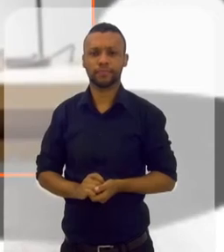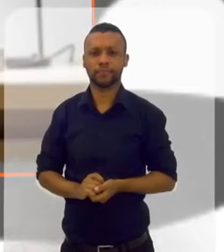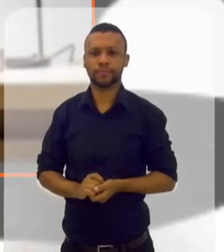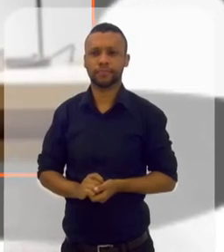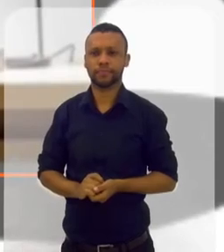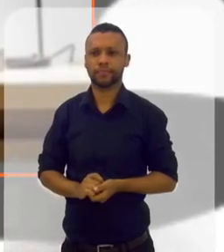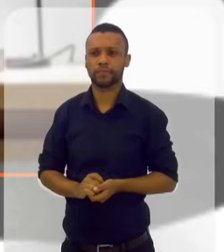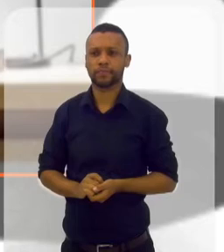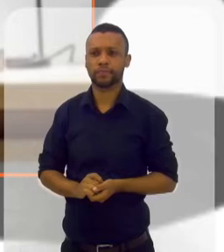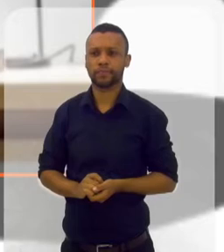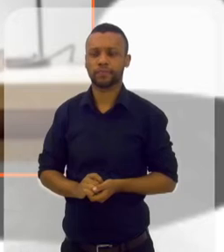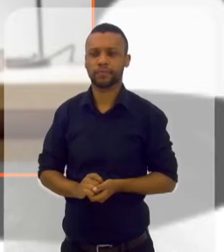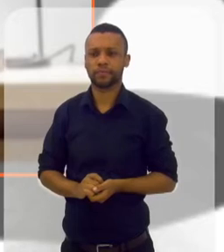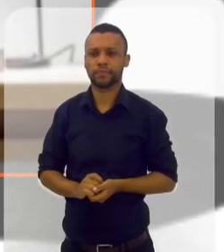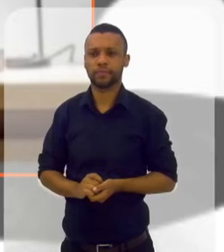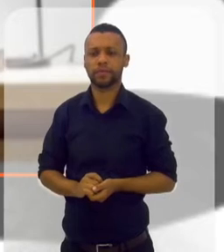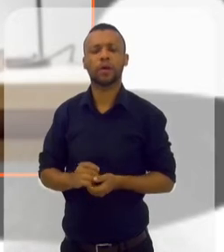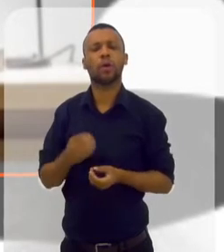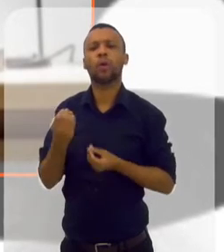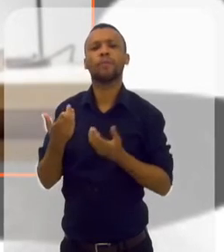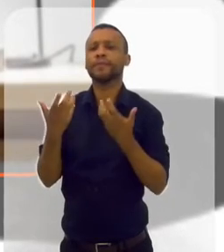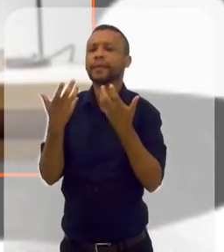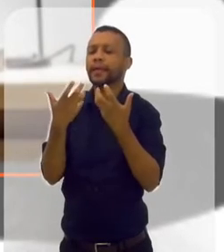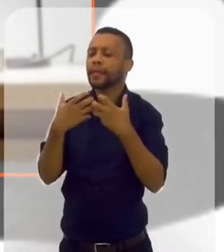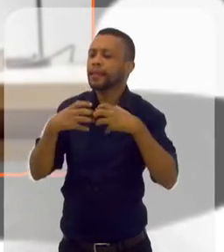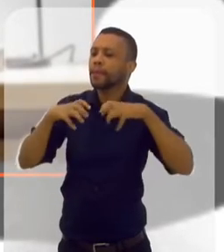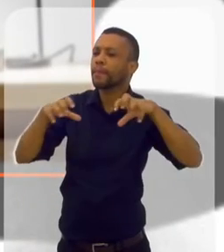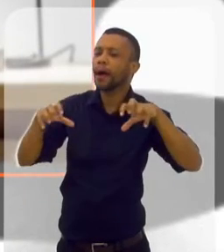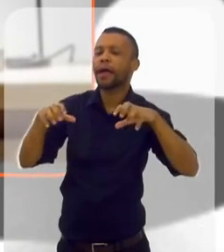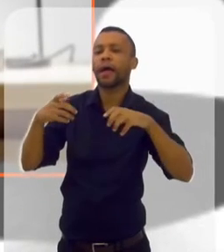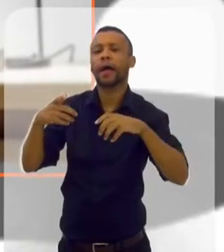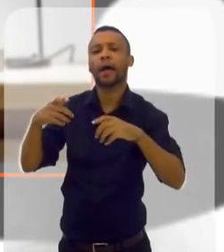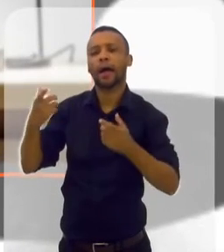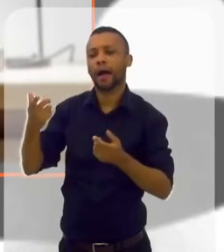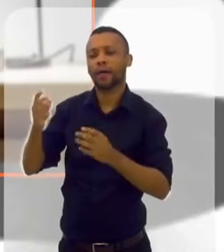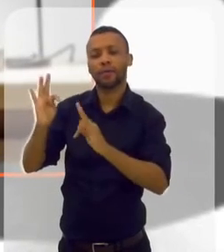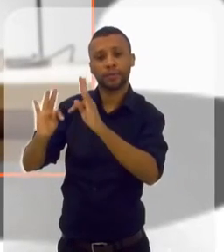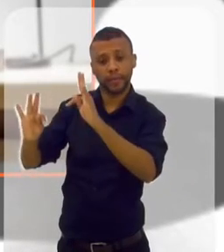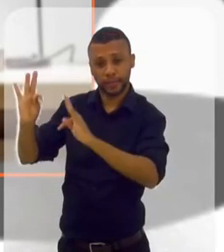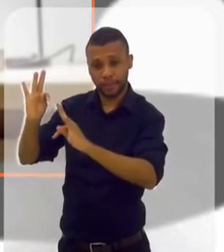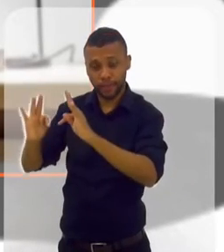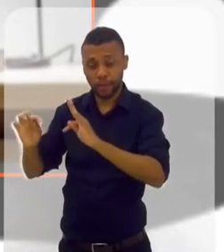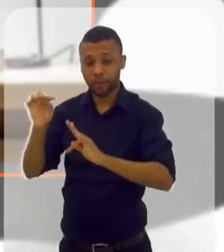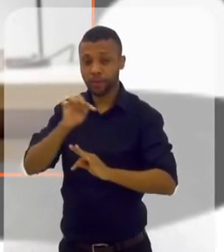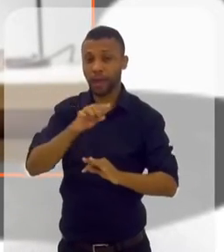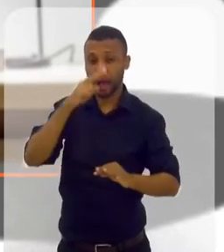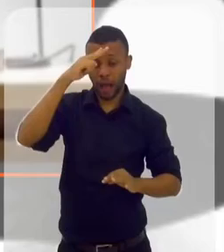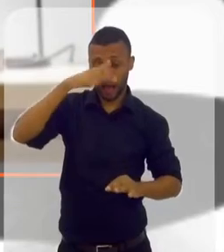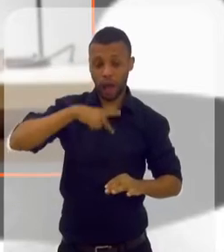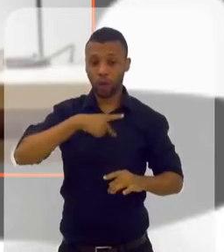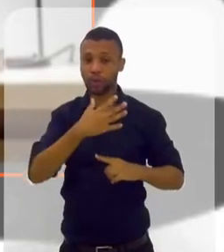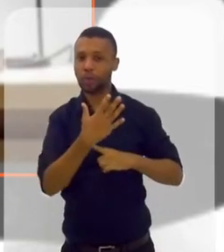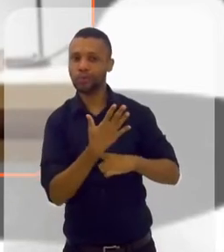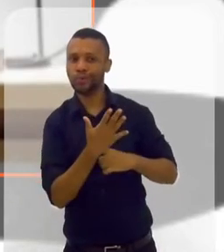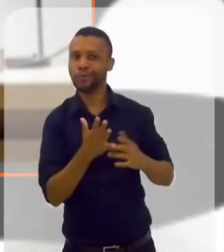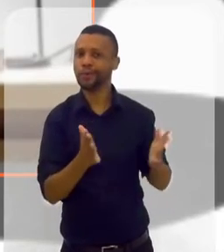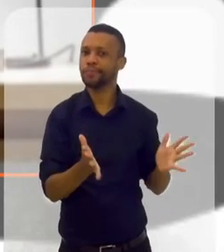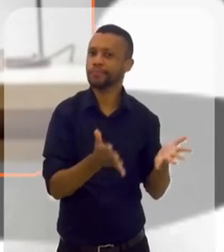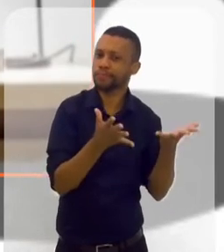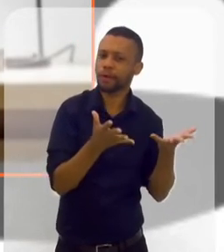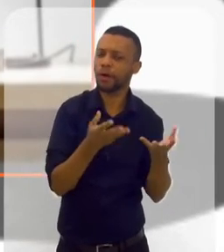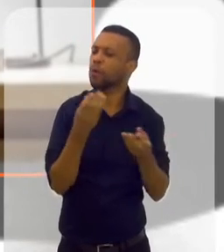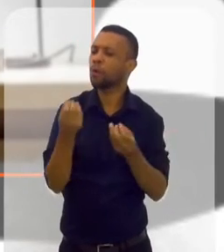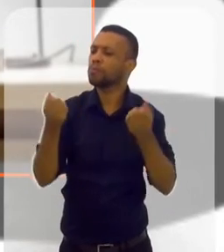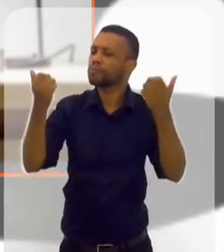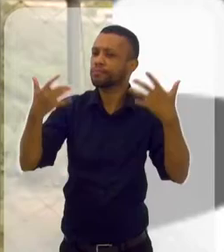E aí você perguntou sobre... Como a separa a hipnose da autoajuda, né? Dessas outras técnicas da neurociência que você mesmo mencionou?